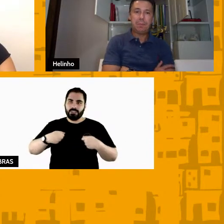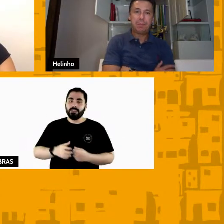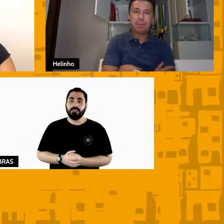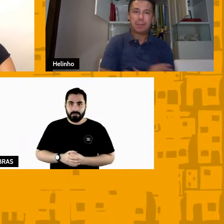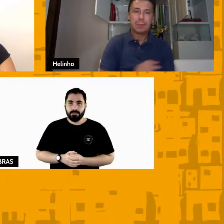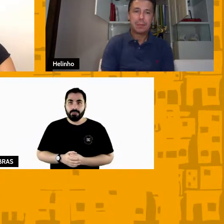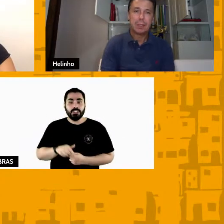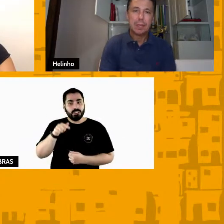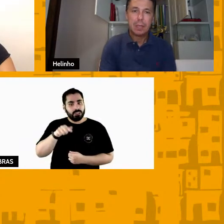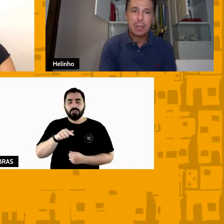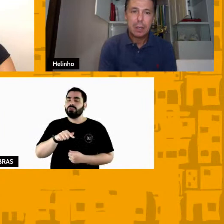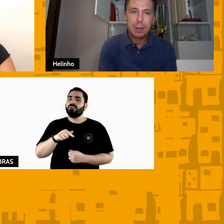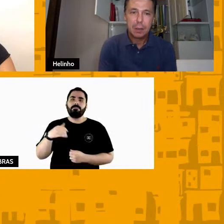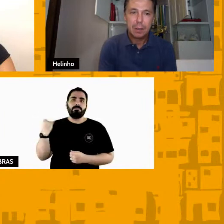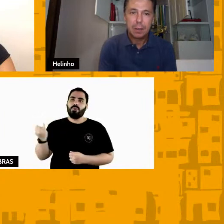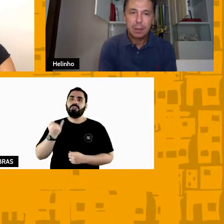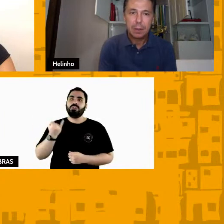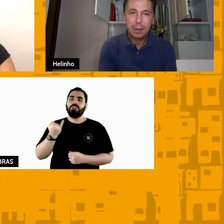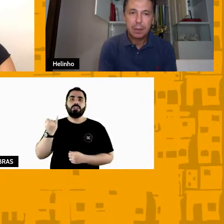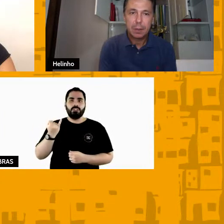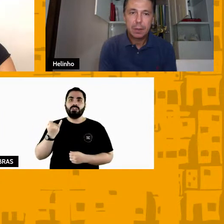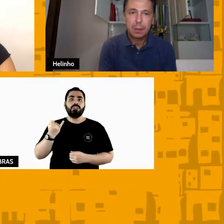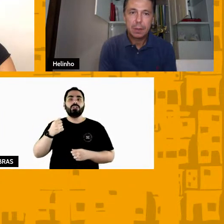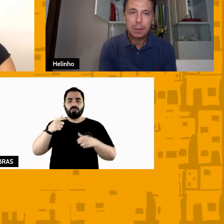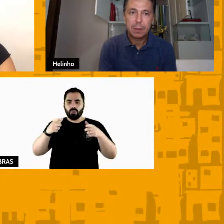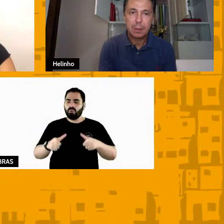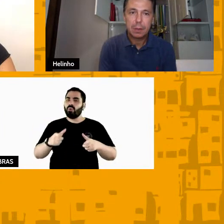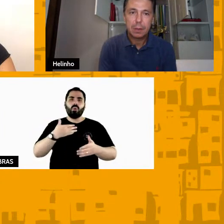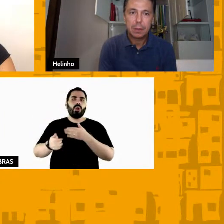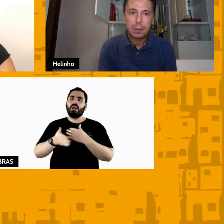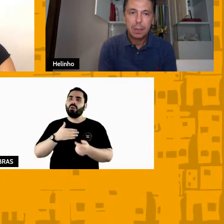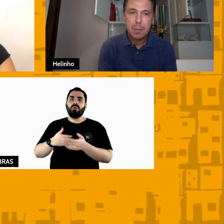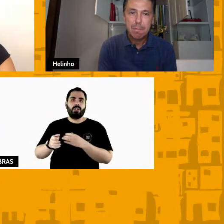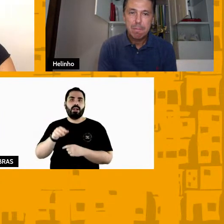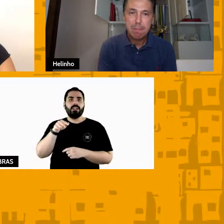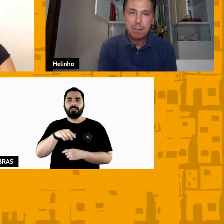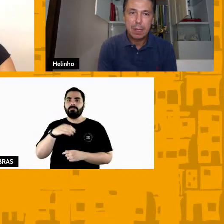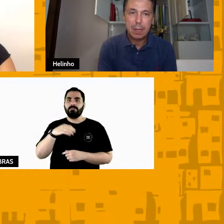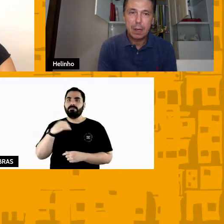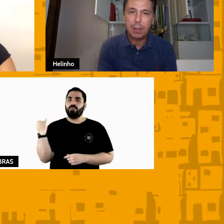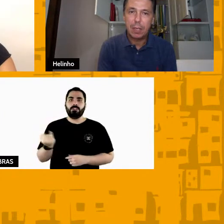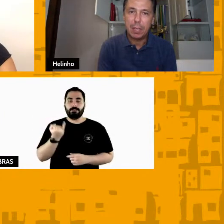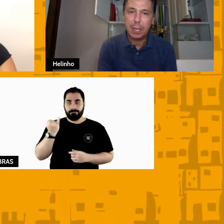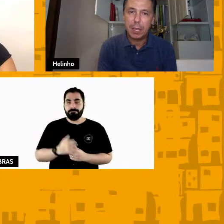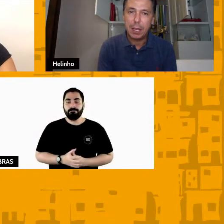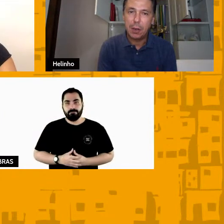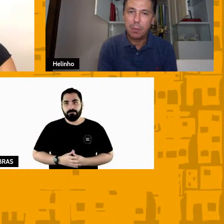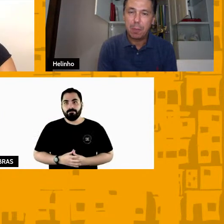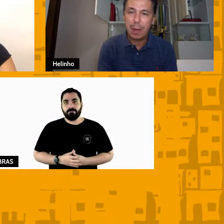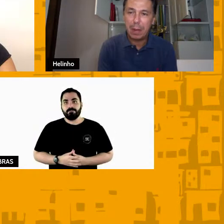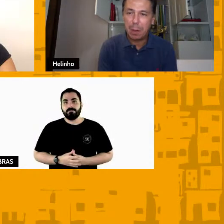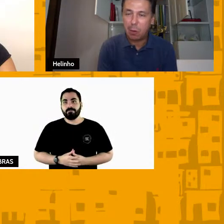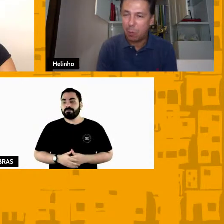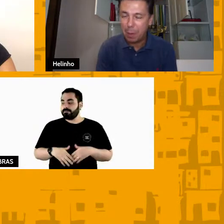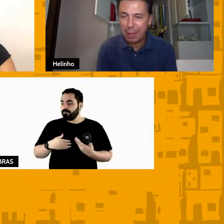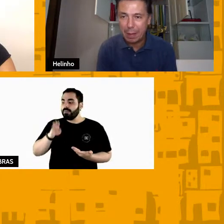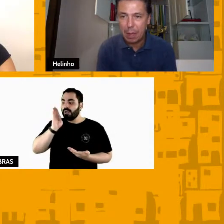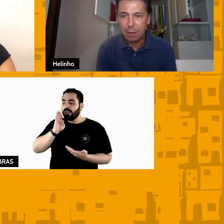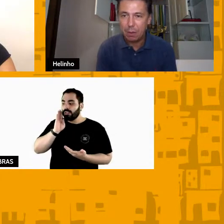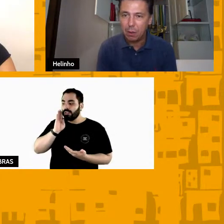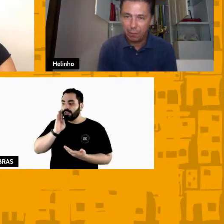em qualquer lugar além da sua capacidade técnica que ela é importantíssima legal e eu para